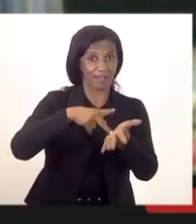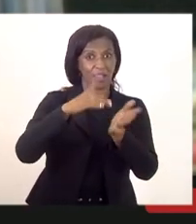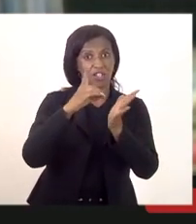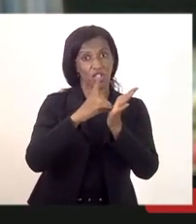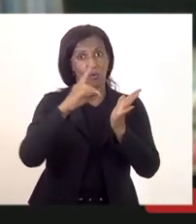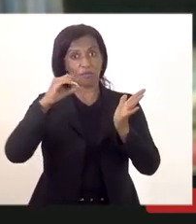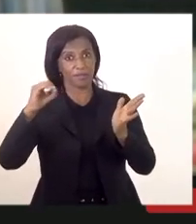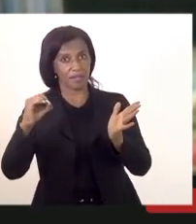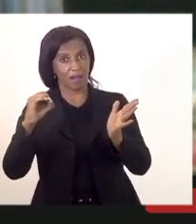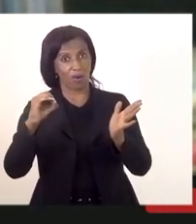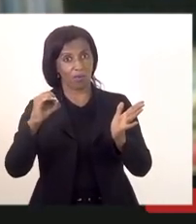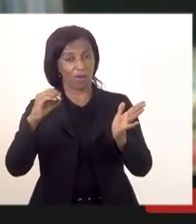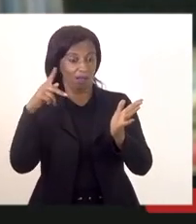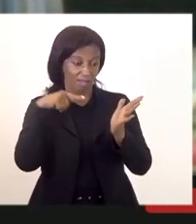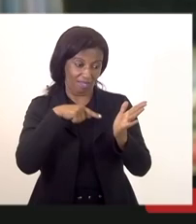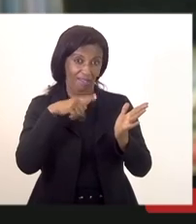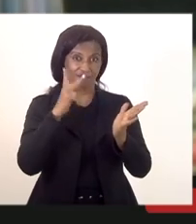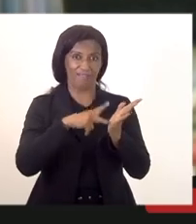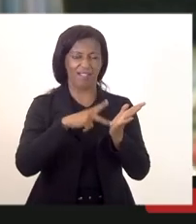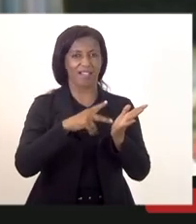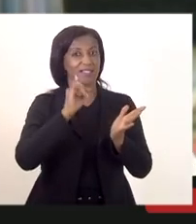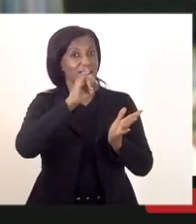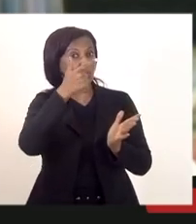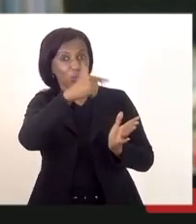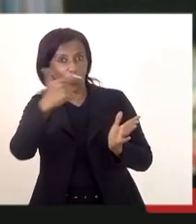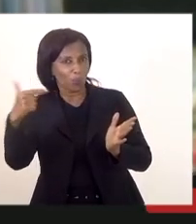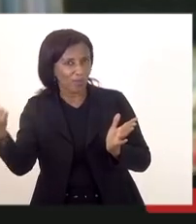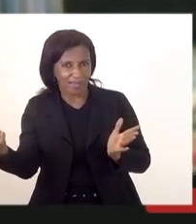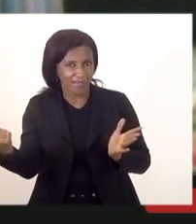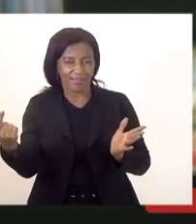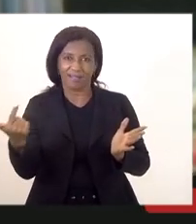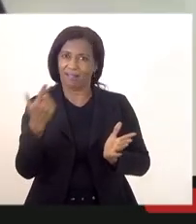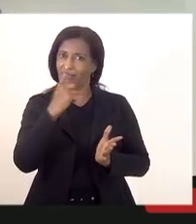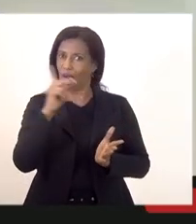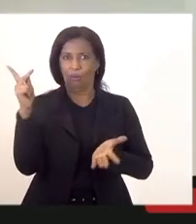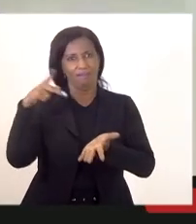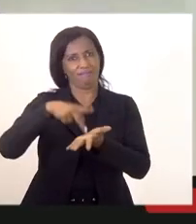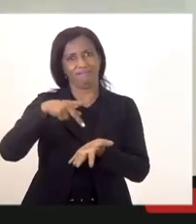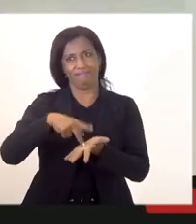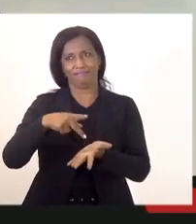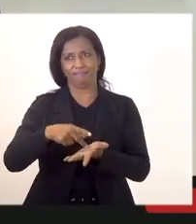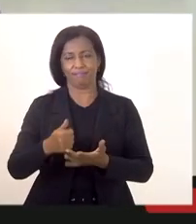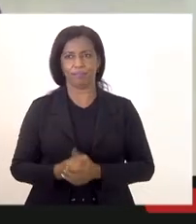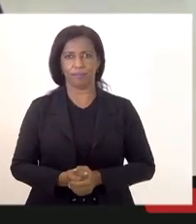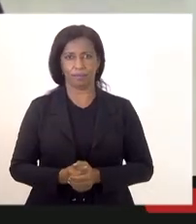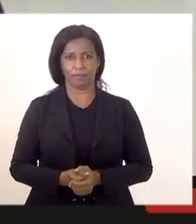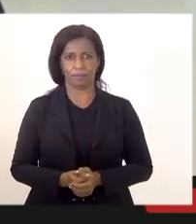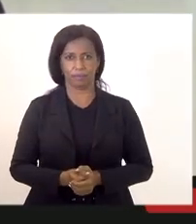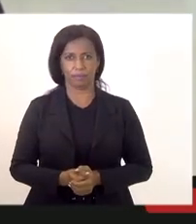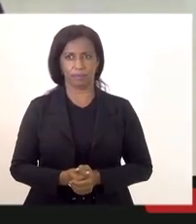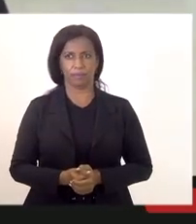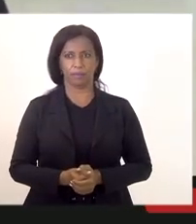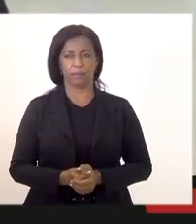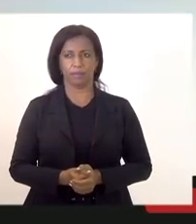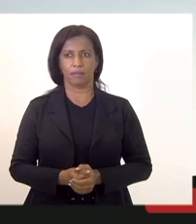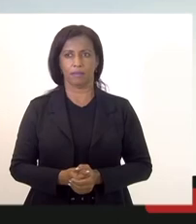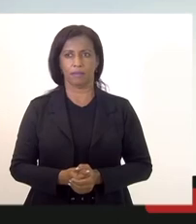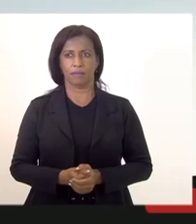no diário oficial infelizmente eu não posso fazer mais o Elton tá sim